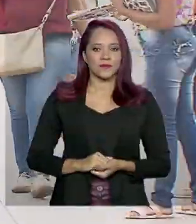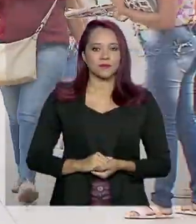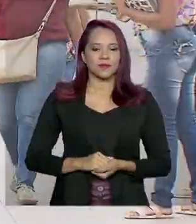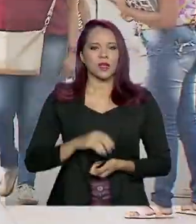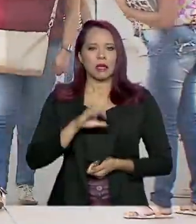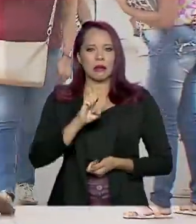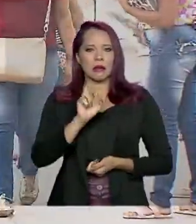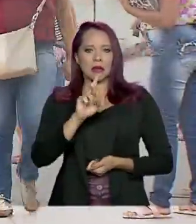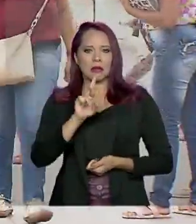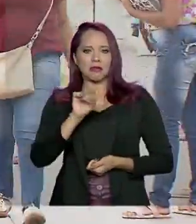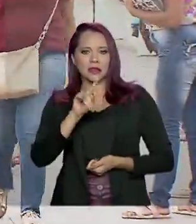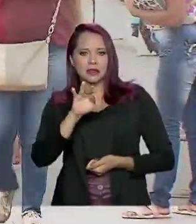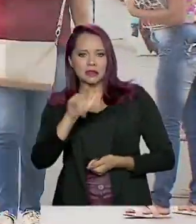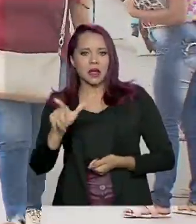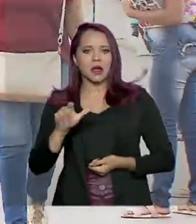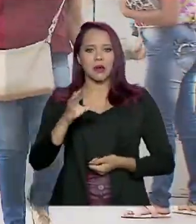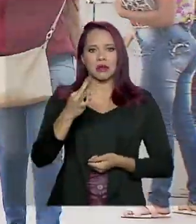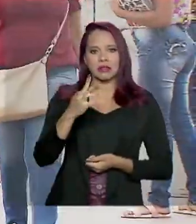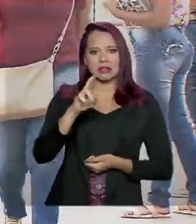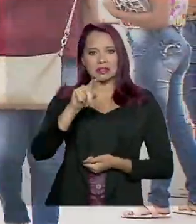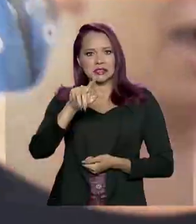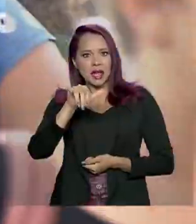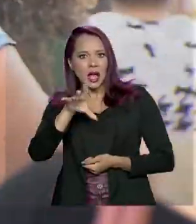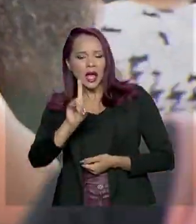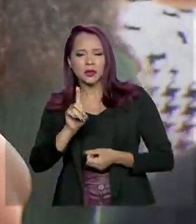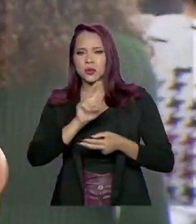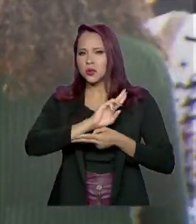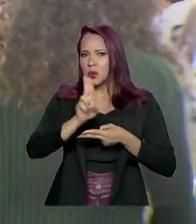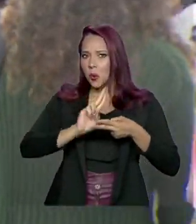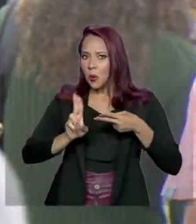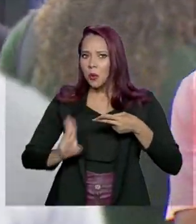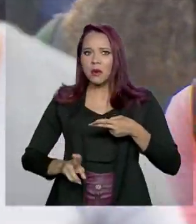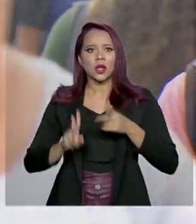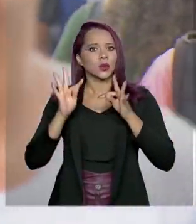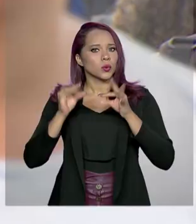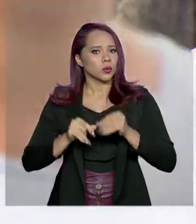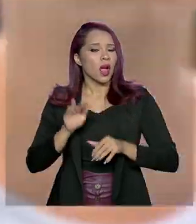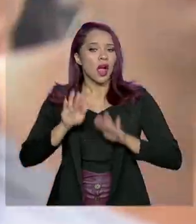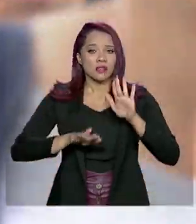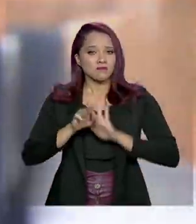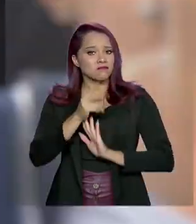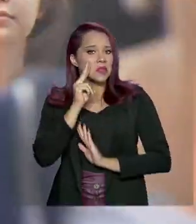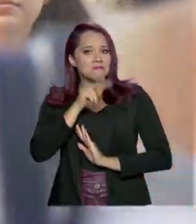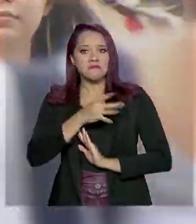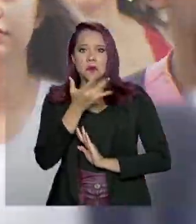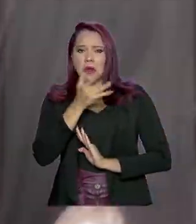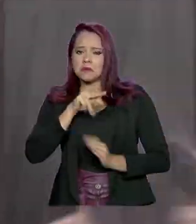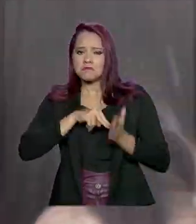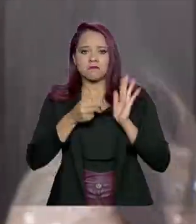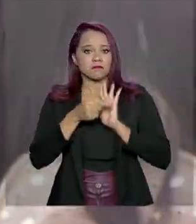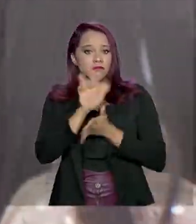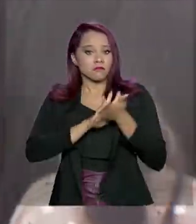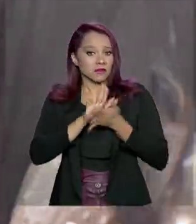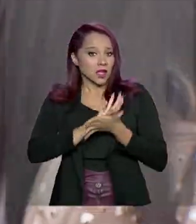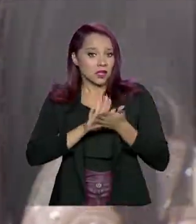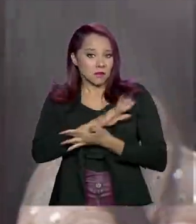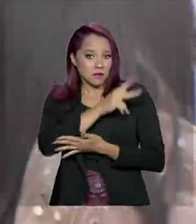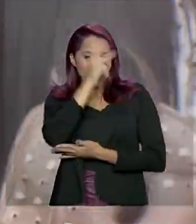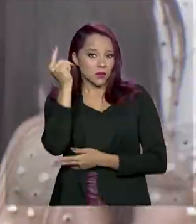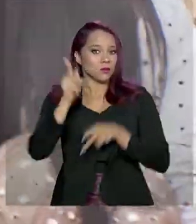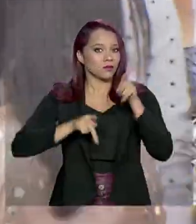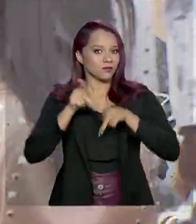Erfandel, Translarda e Besponsa. Nomes que provavelmente não significam nada para a maioria da